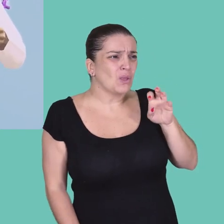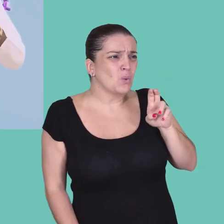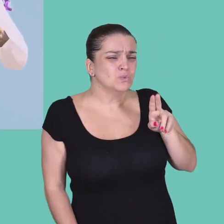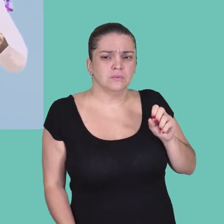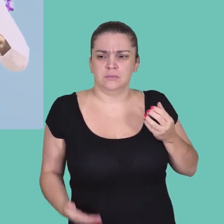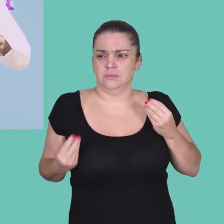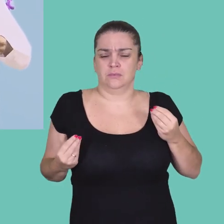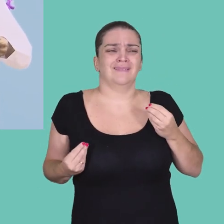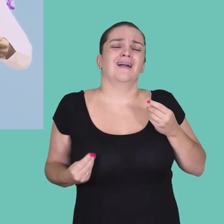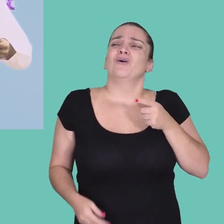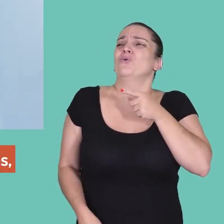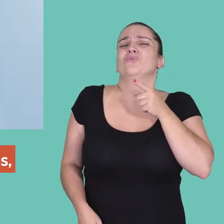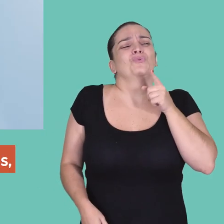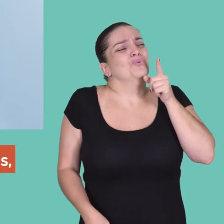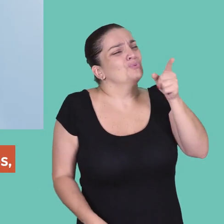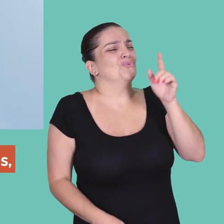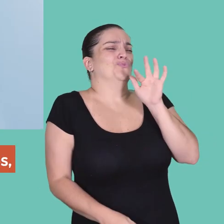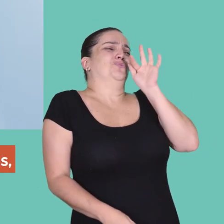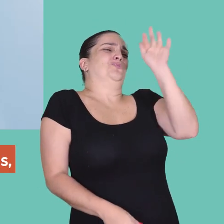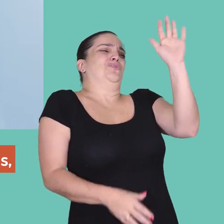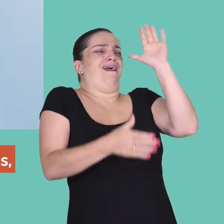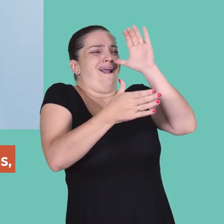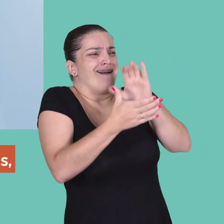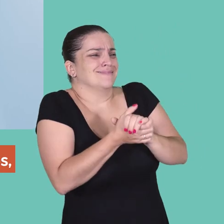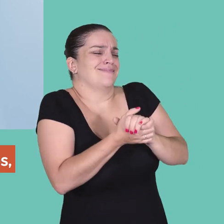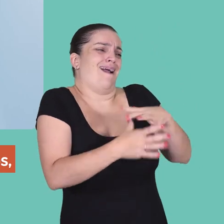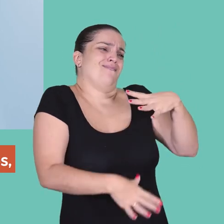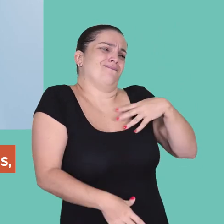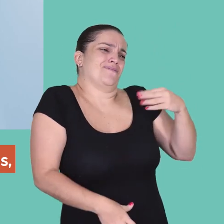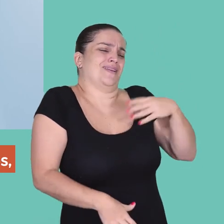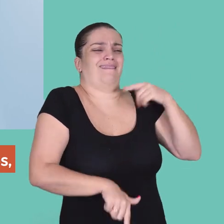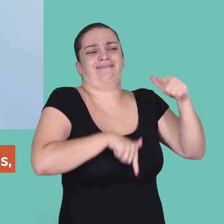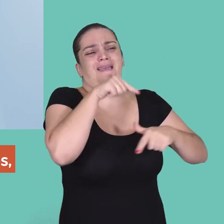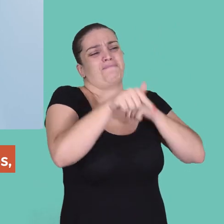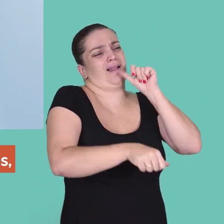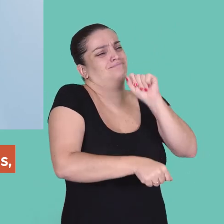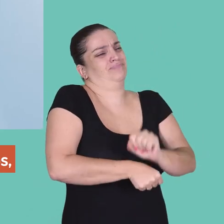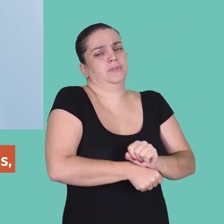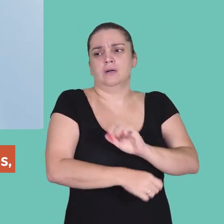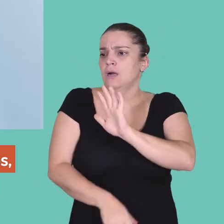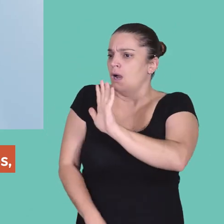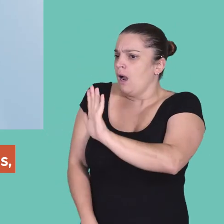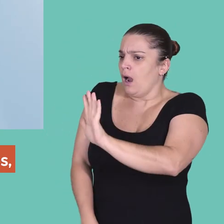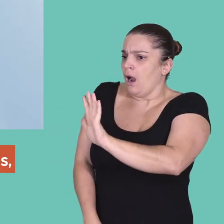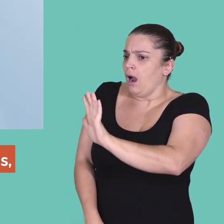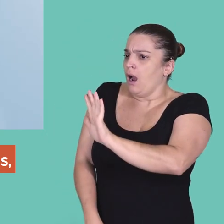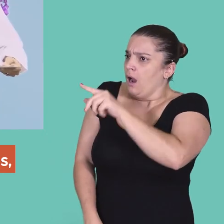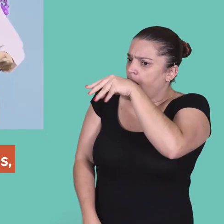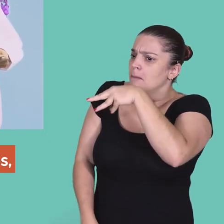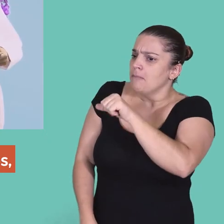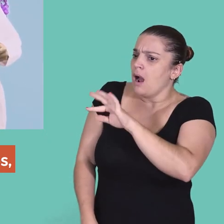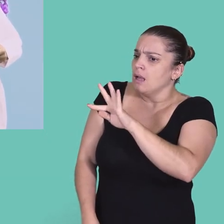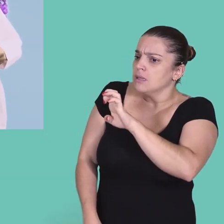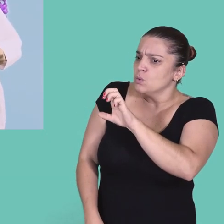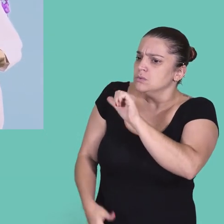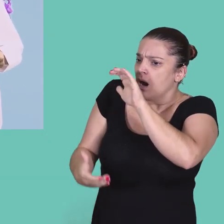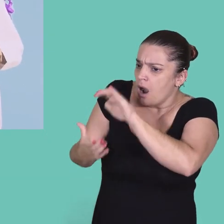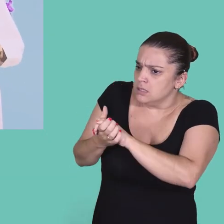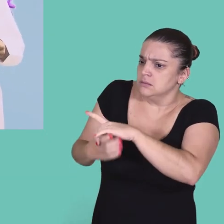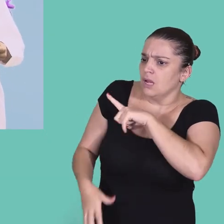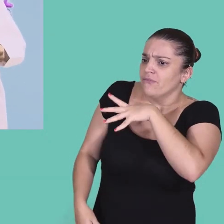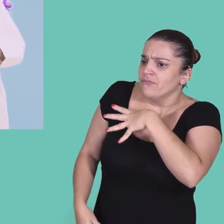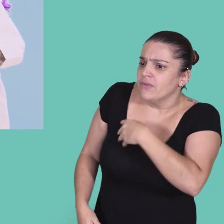Como é o senhor vai indicar o Mateus? Mas, professor,